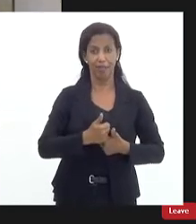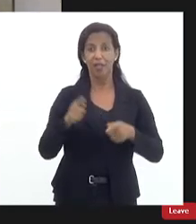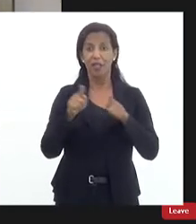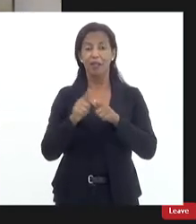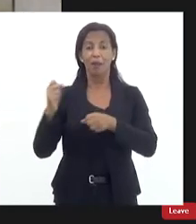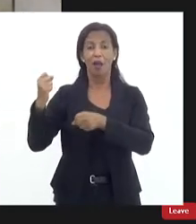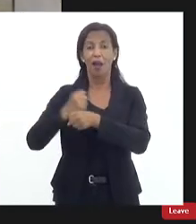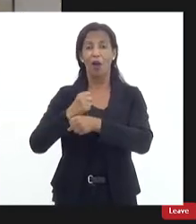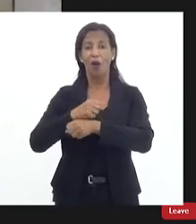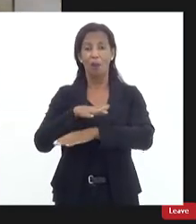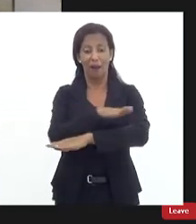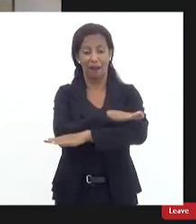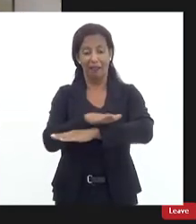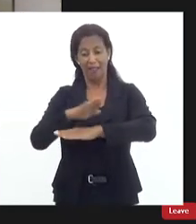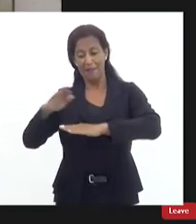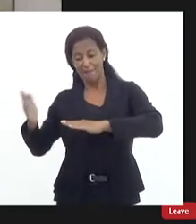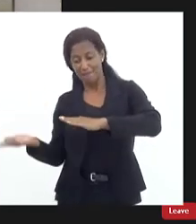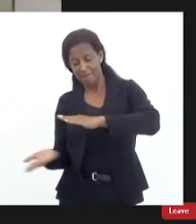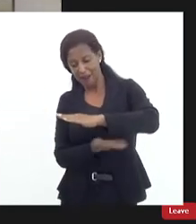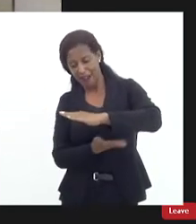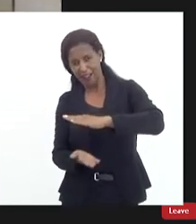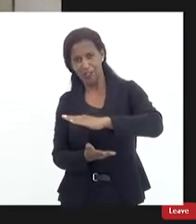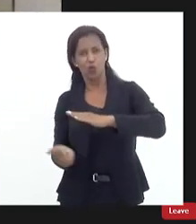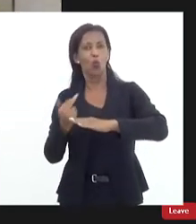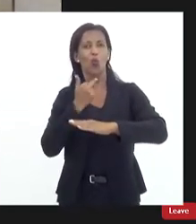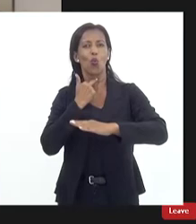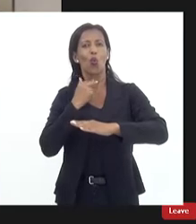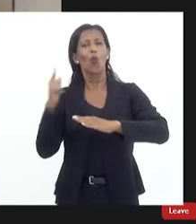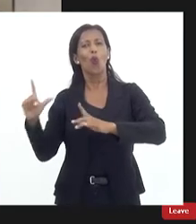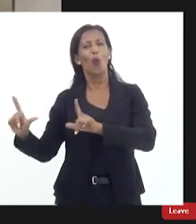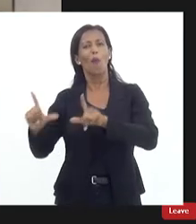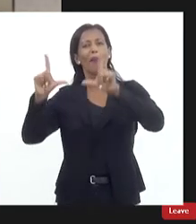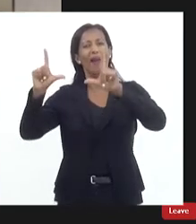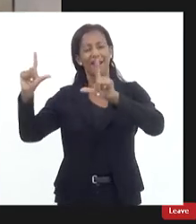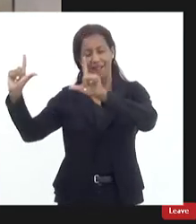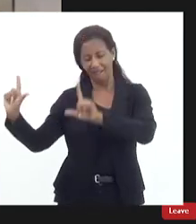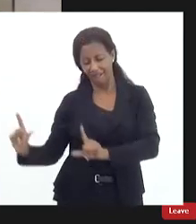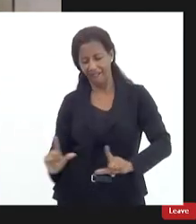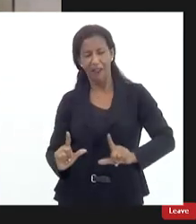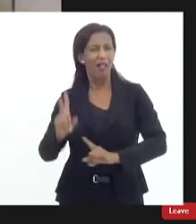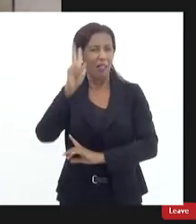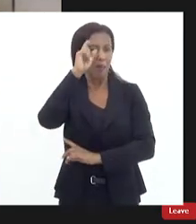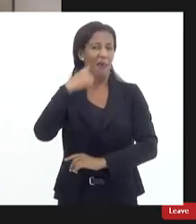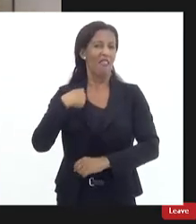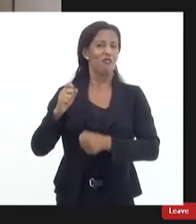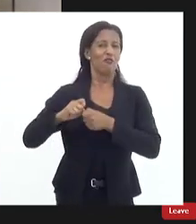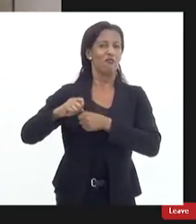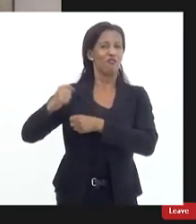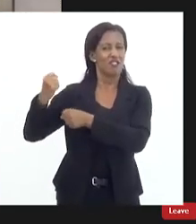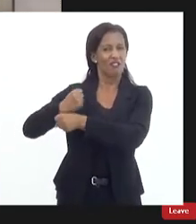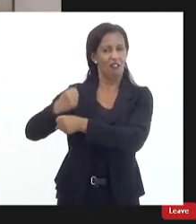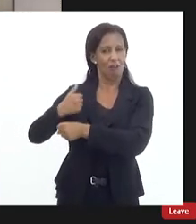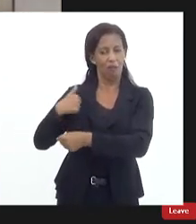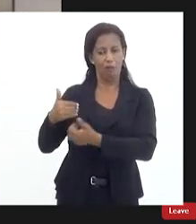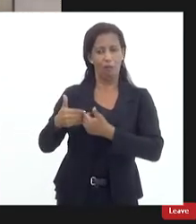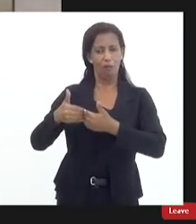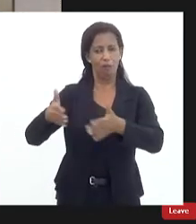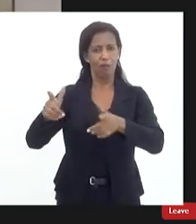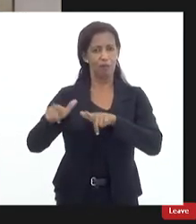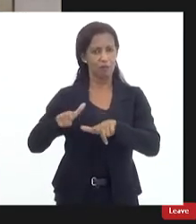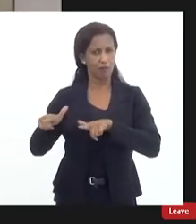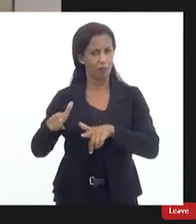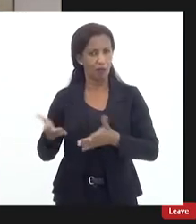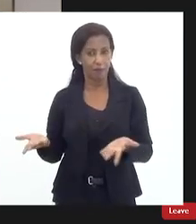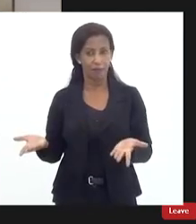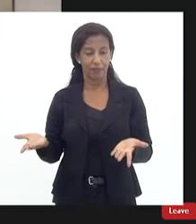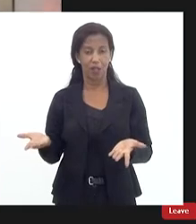terra você não tem como colocar a placa embaixo do chão embaixo do asfalto para lembrar que você que fez aquela obra ou iniciou aquela obra ou seja você